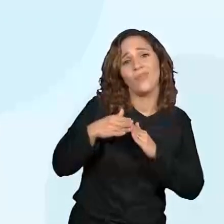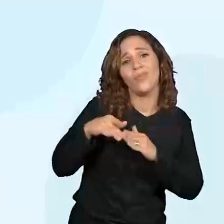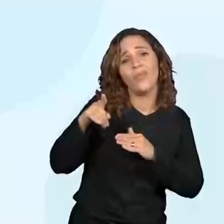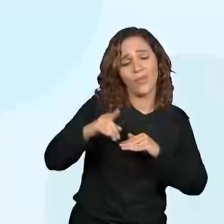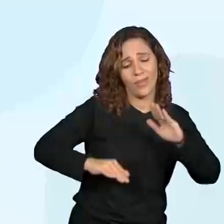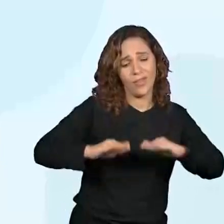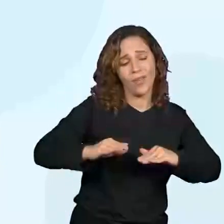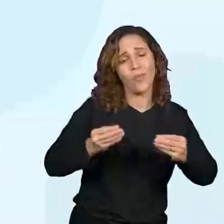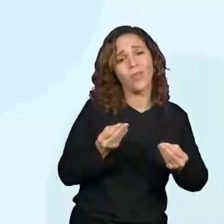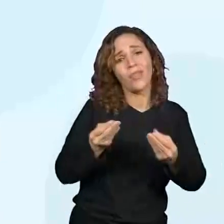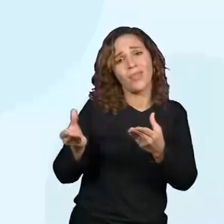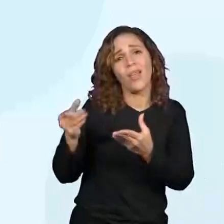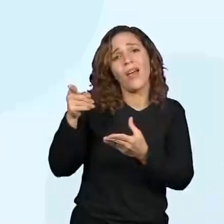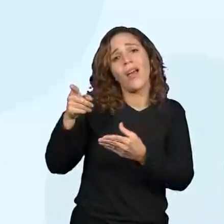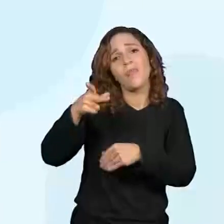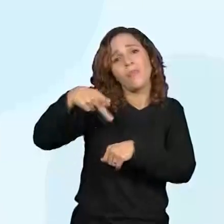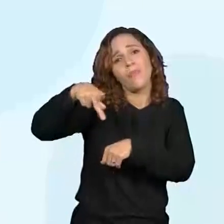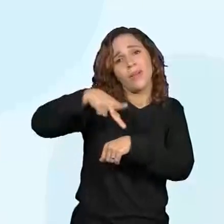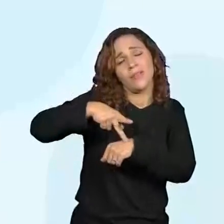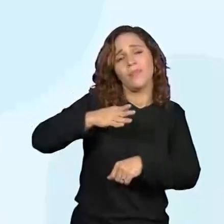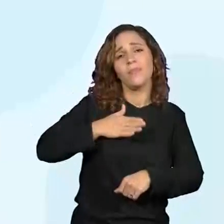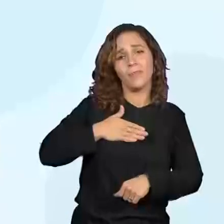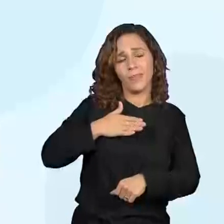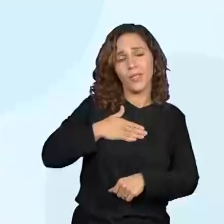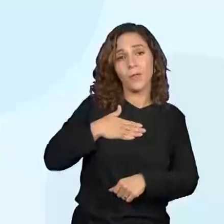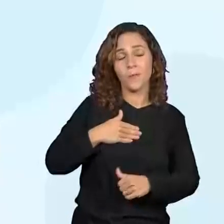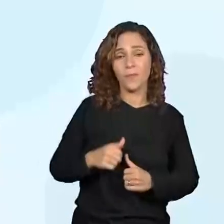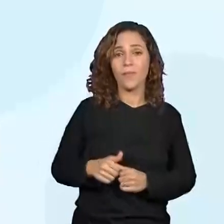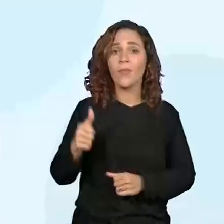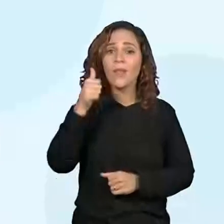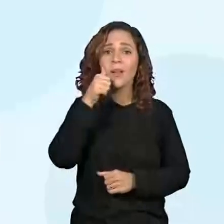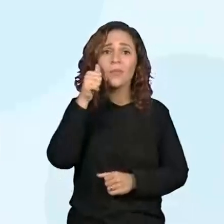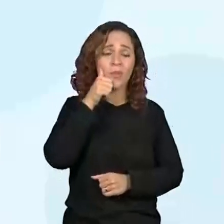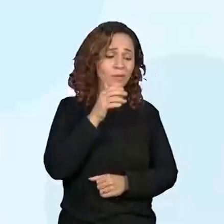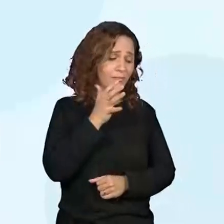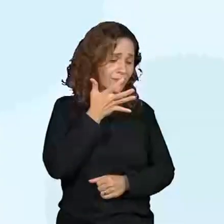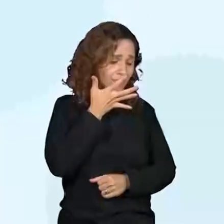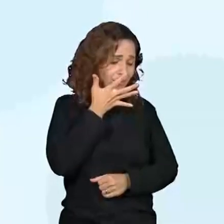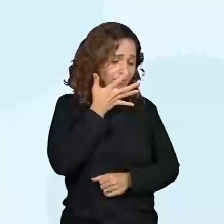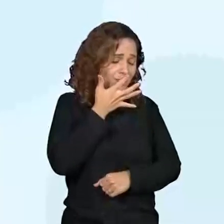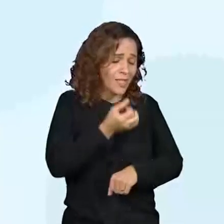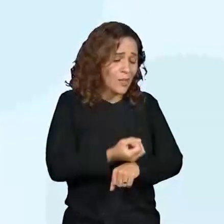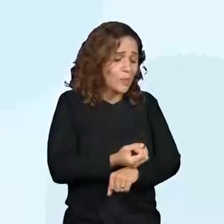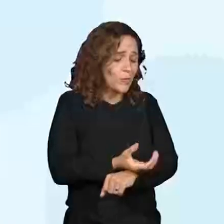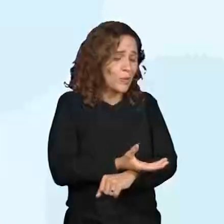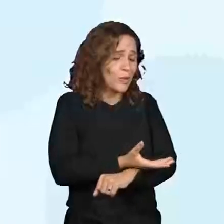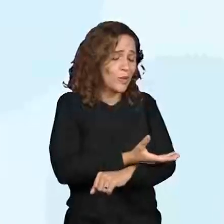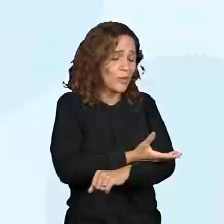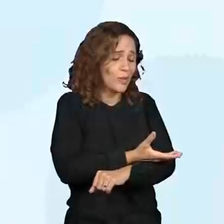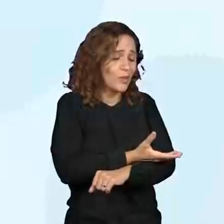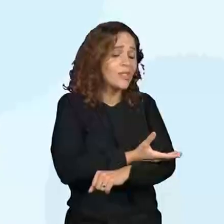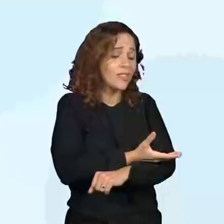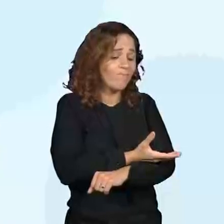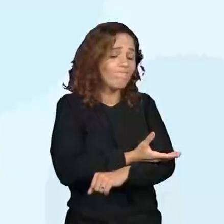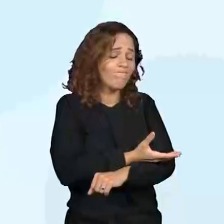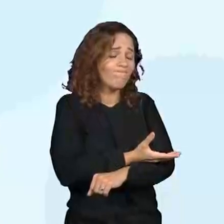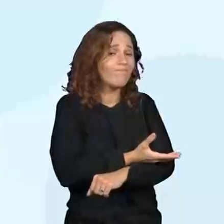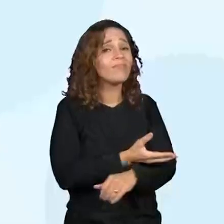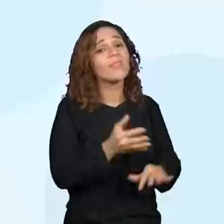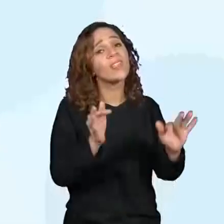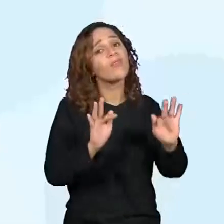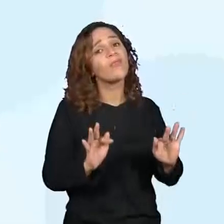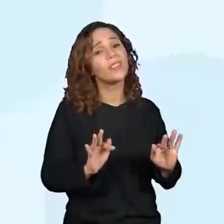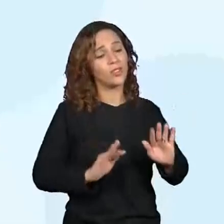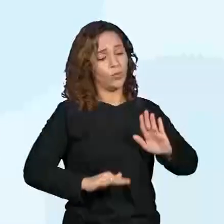pessoas do seu país. A moça ficou emocionada com o caso e muito feliz com o tamborzinho